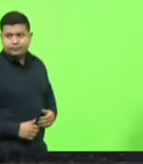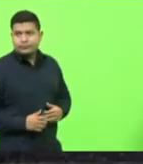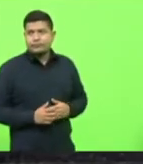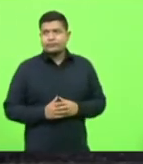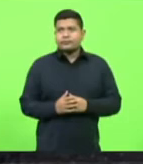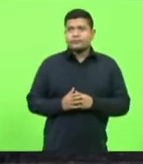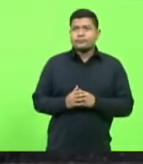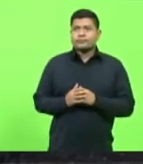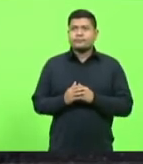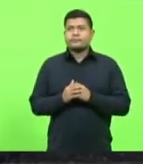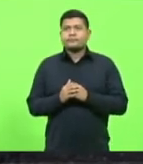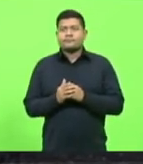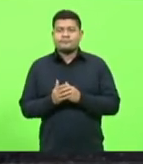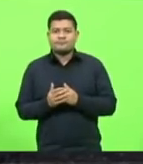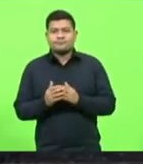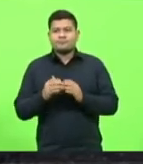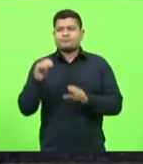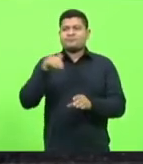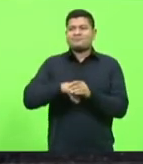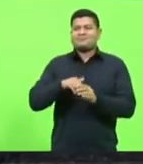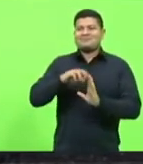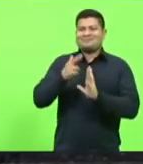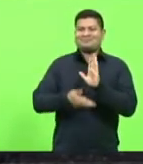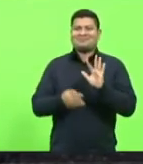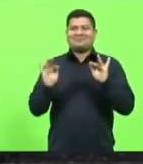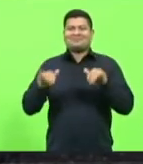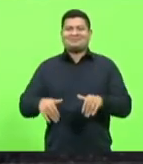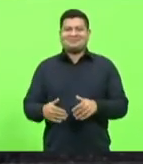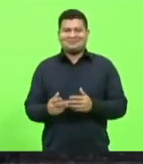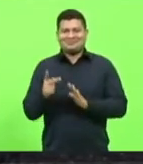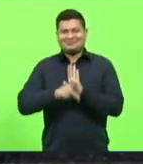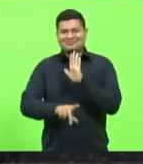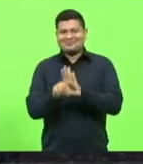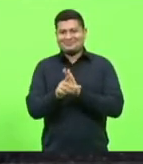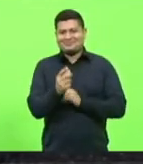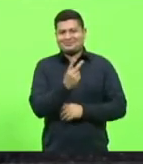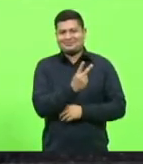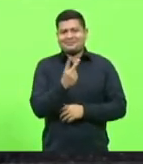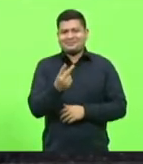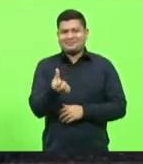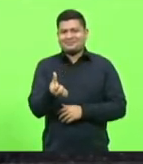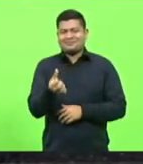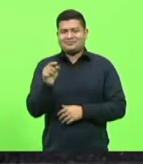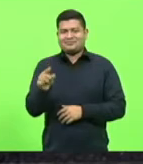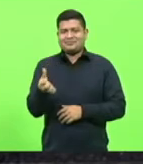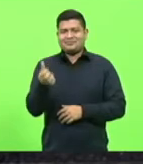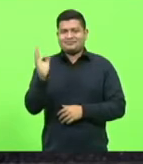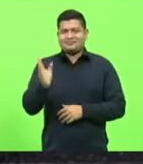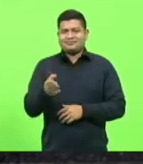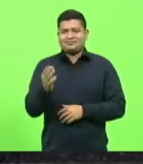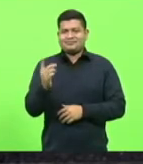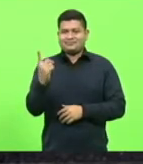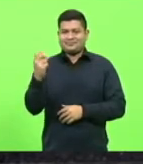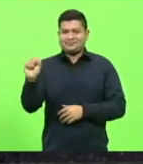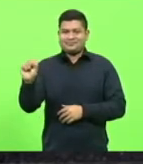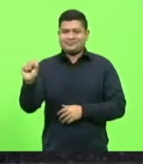Votação e redação final do projeto de lei número 226.6 de 2018.